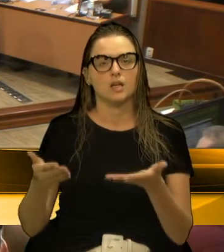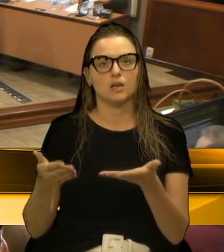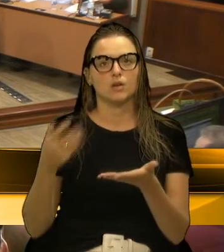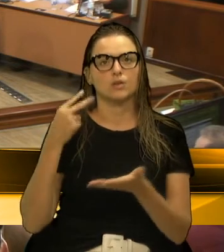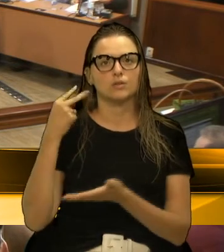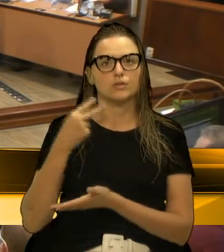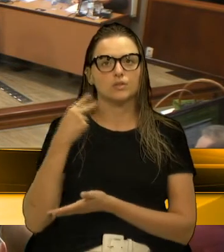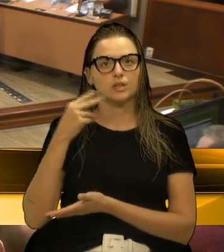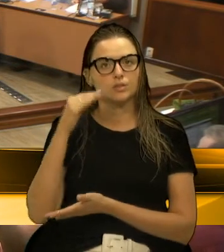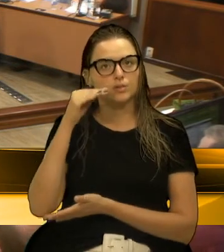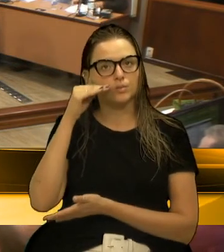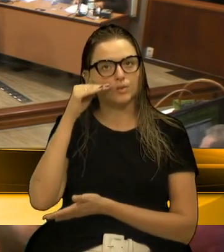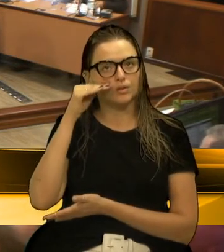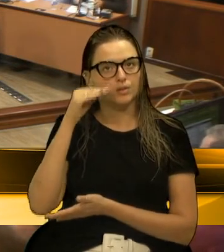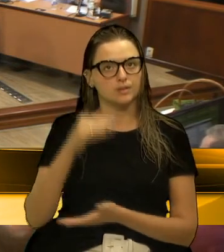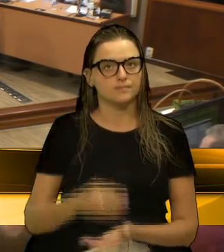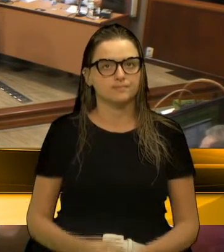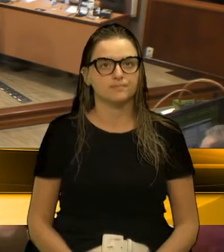vereador Bortola.